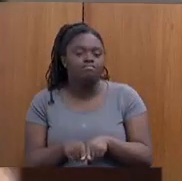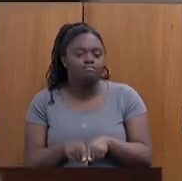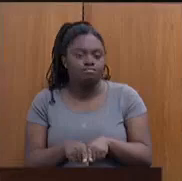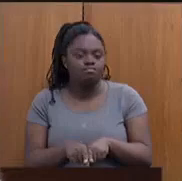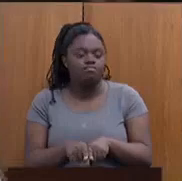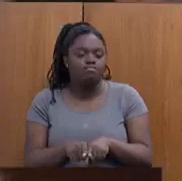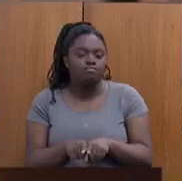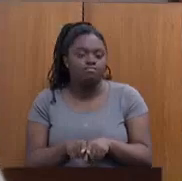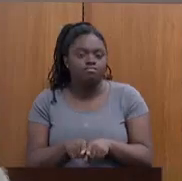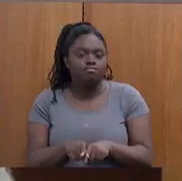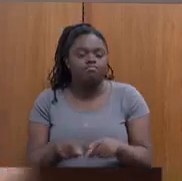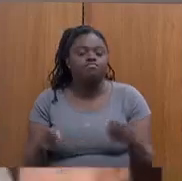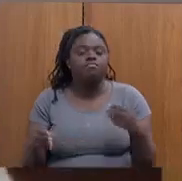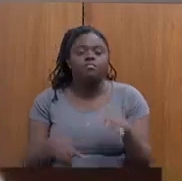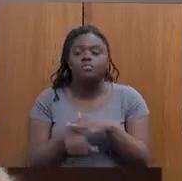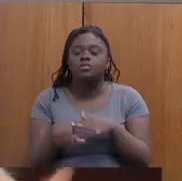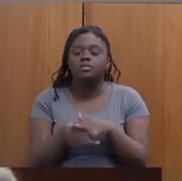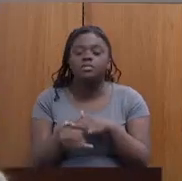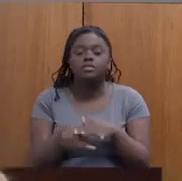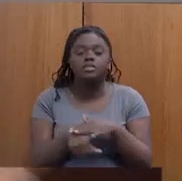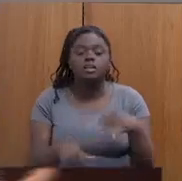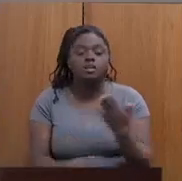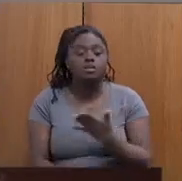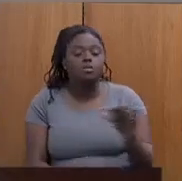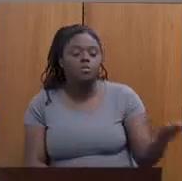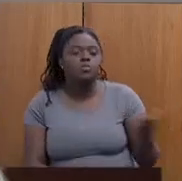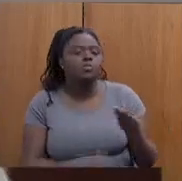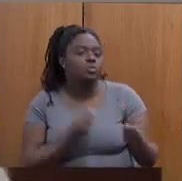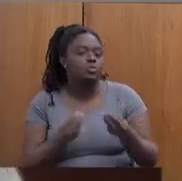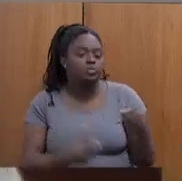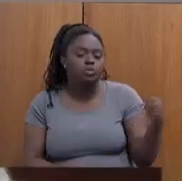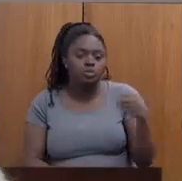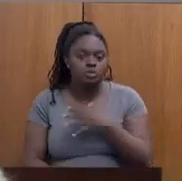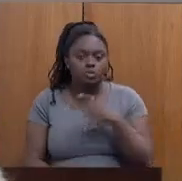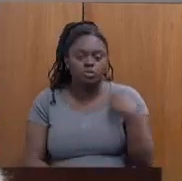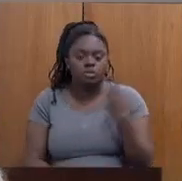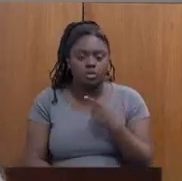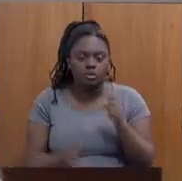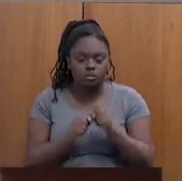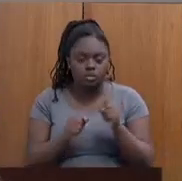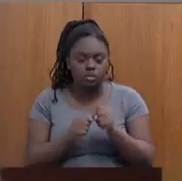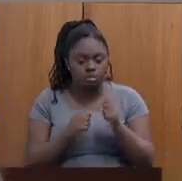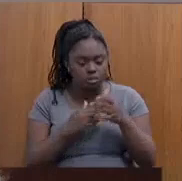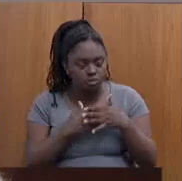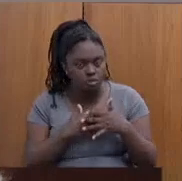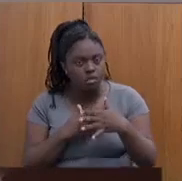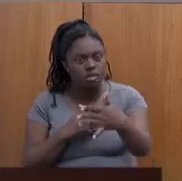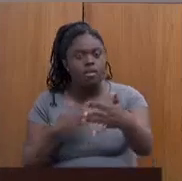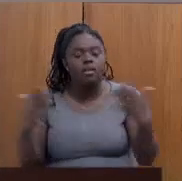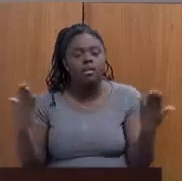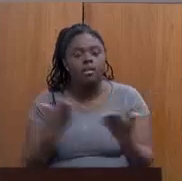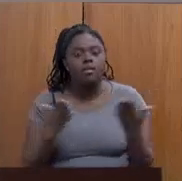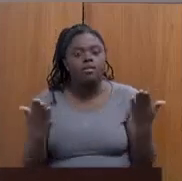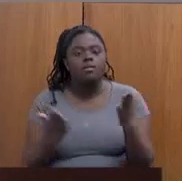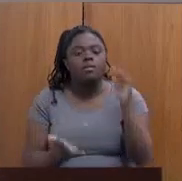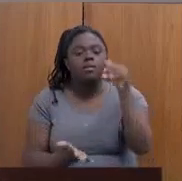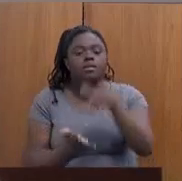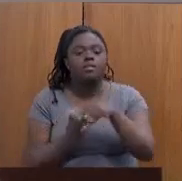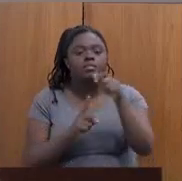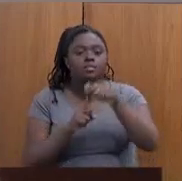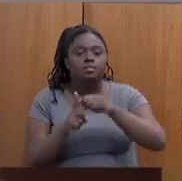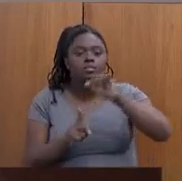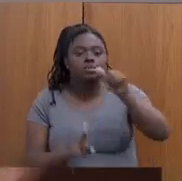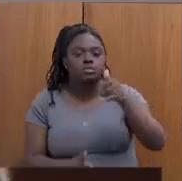questão e conversar mais com eles da construção do novo. Nós estamos fazendo uma prorrogação agora até julho de 2024,